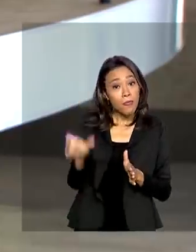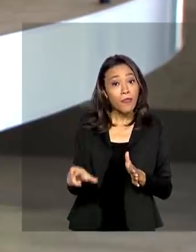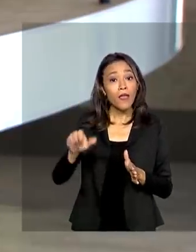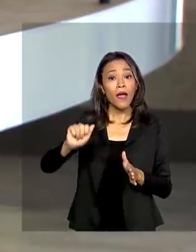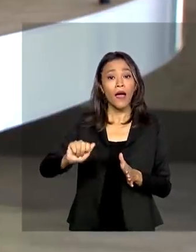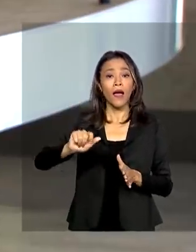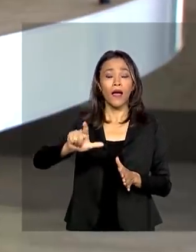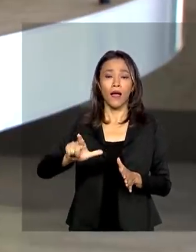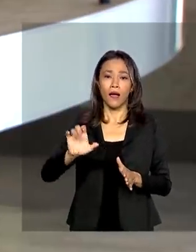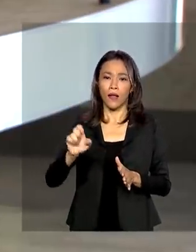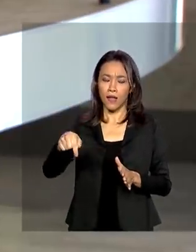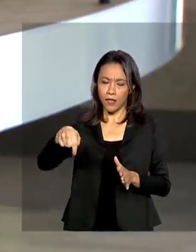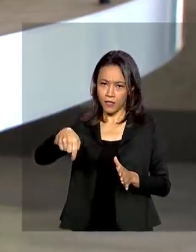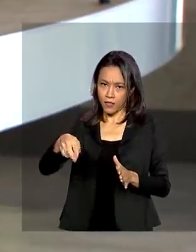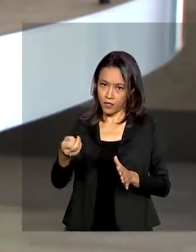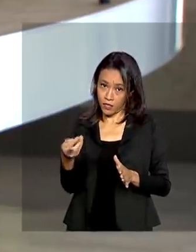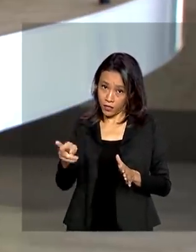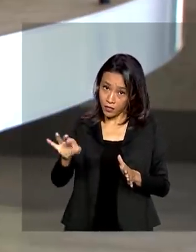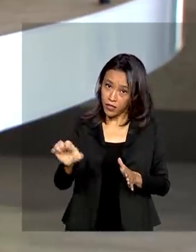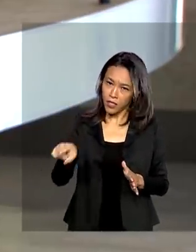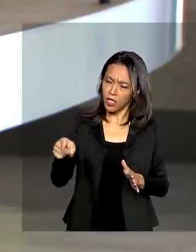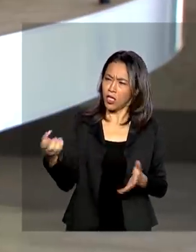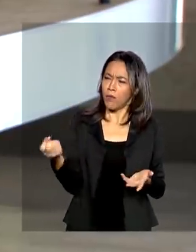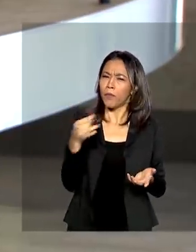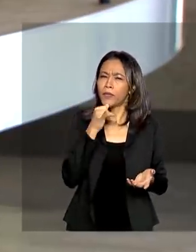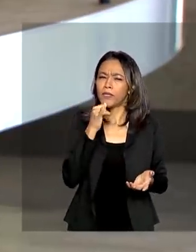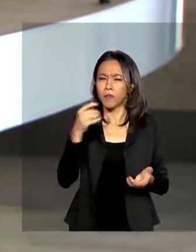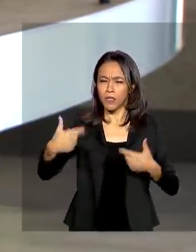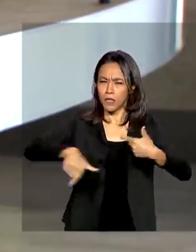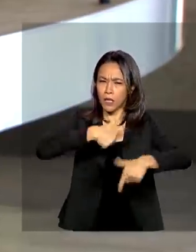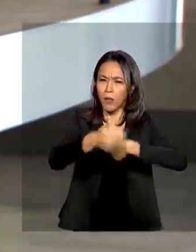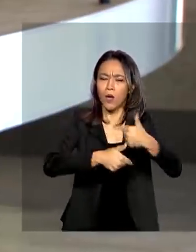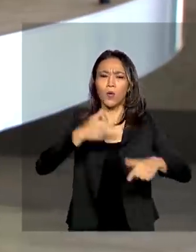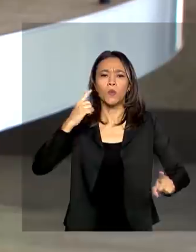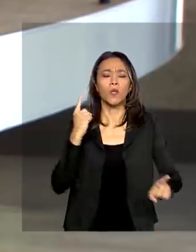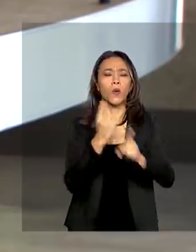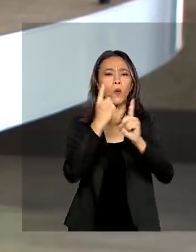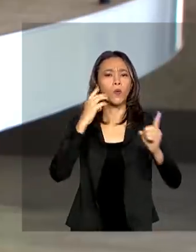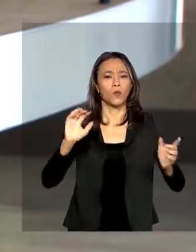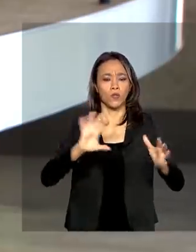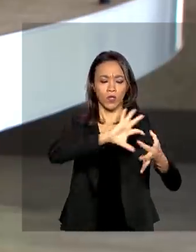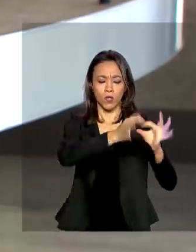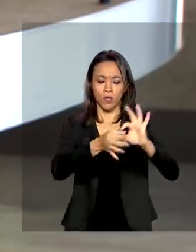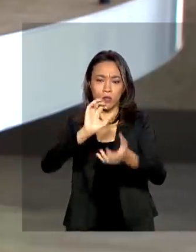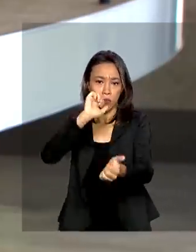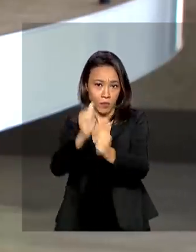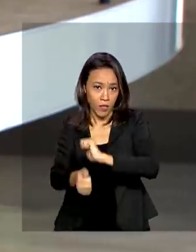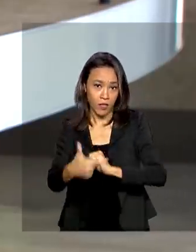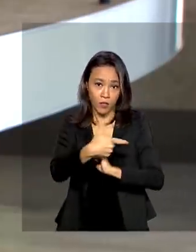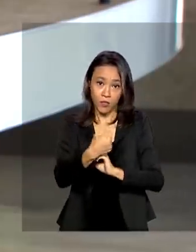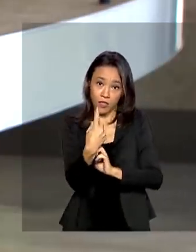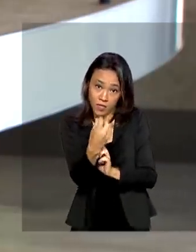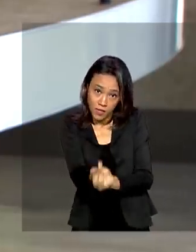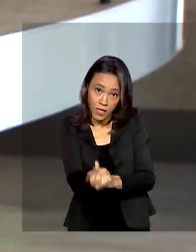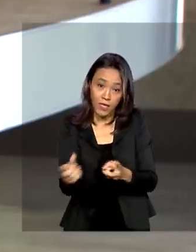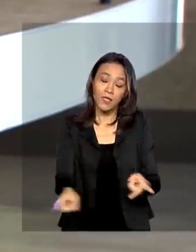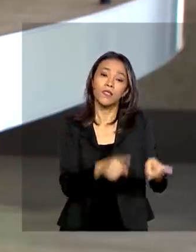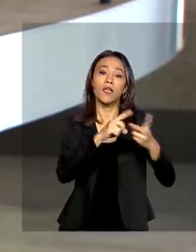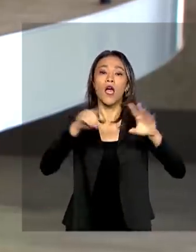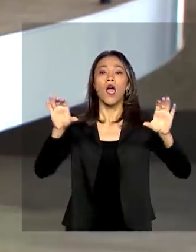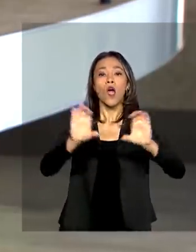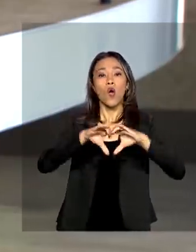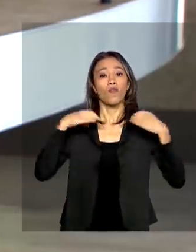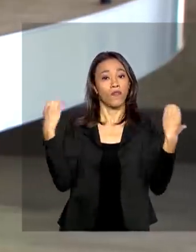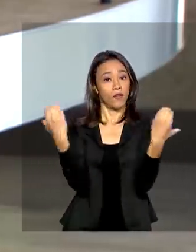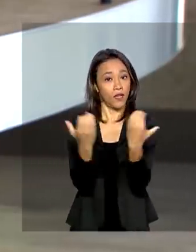coordenação de grandes eventos, como a Copa do Mundo de 2014, as Olimpíadas de 2016, a Conferência das